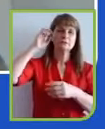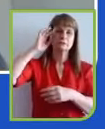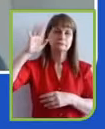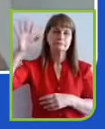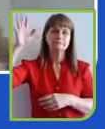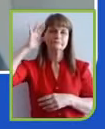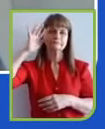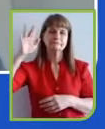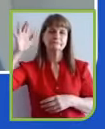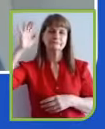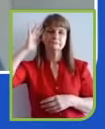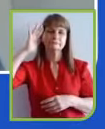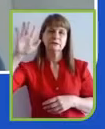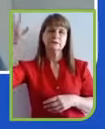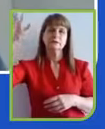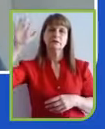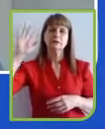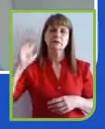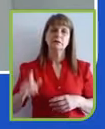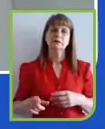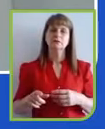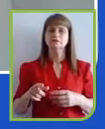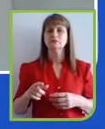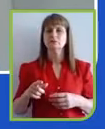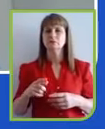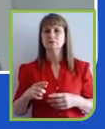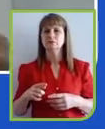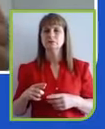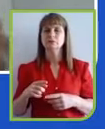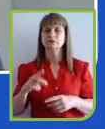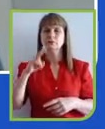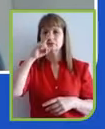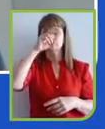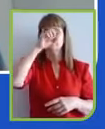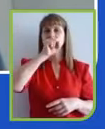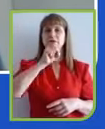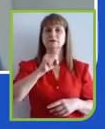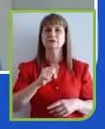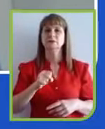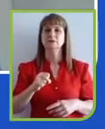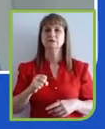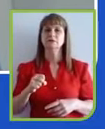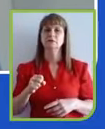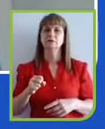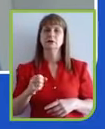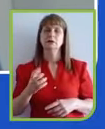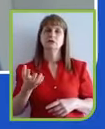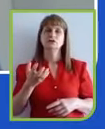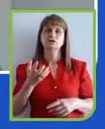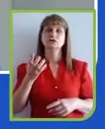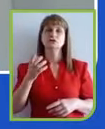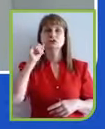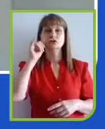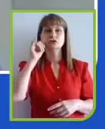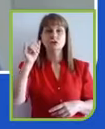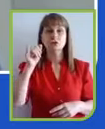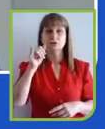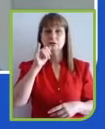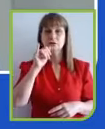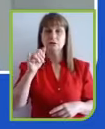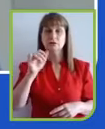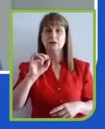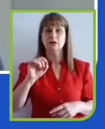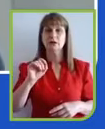E, aí, fomos fortalecendo a integração. Eu diria que demos um importantíssimo passo em 2009 e revisamos em